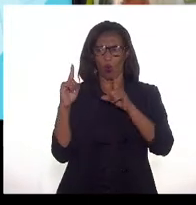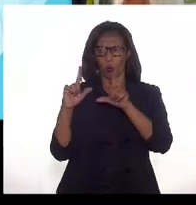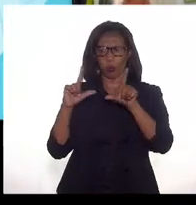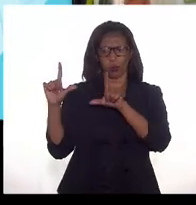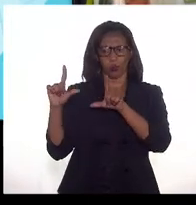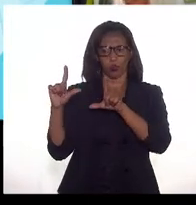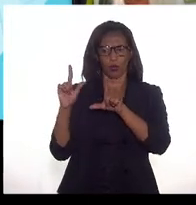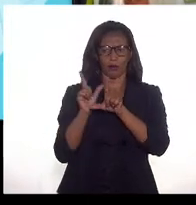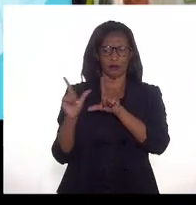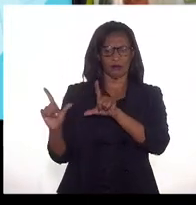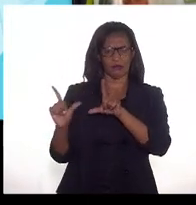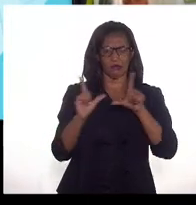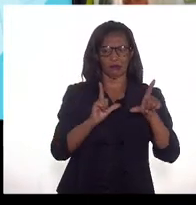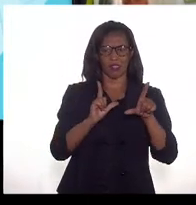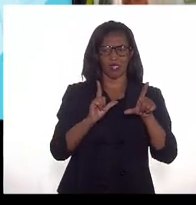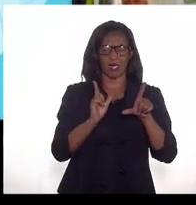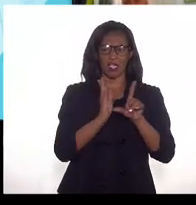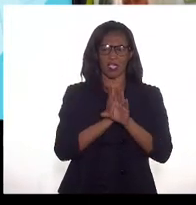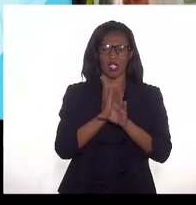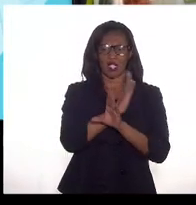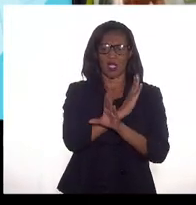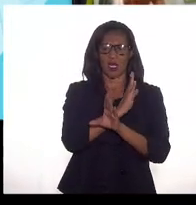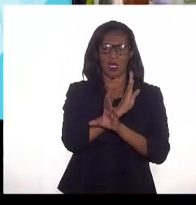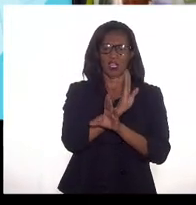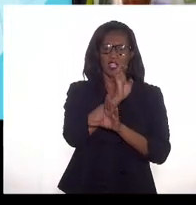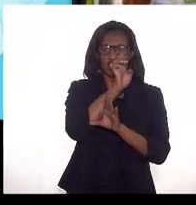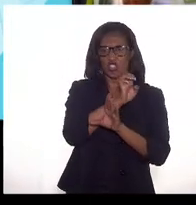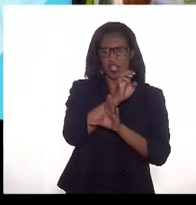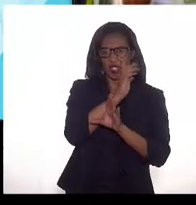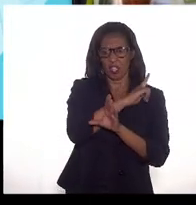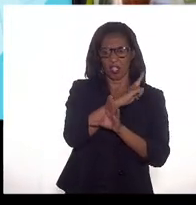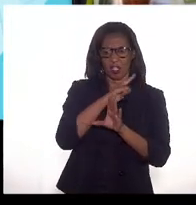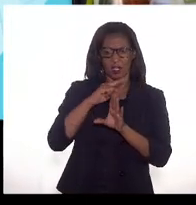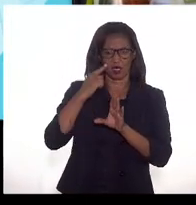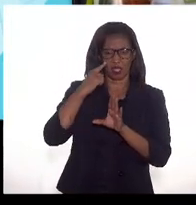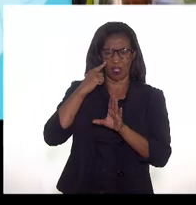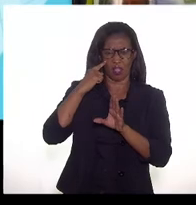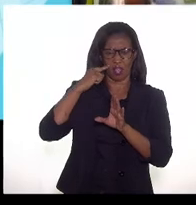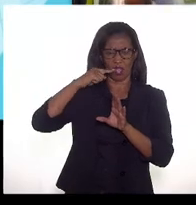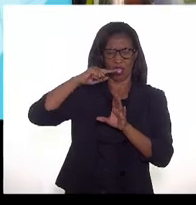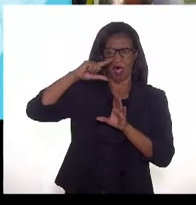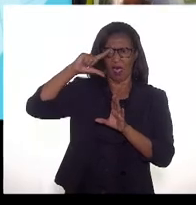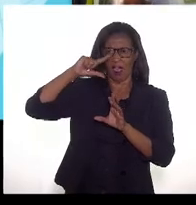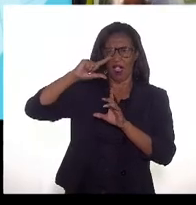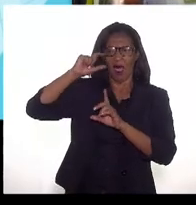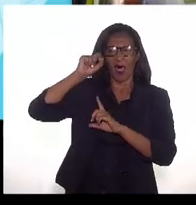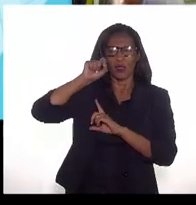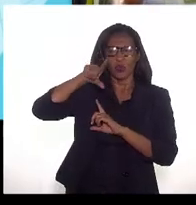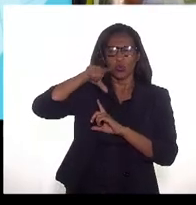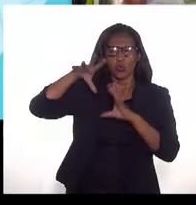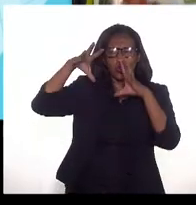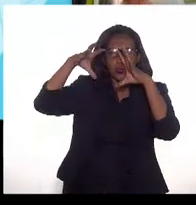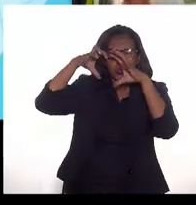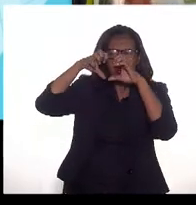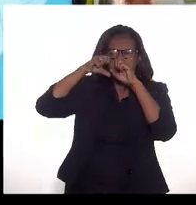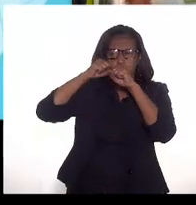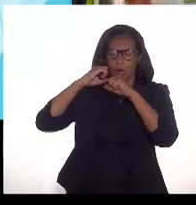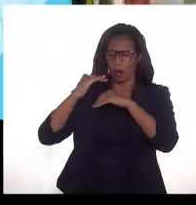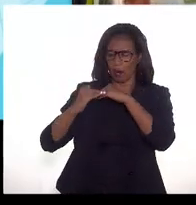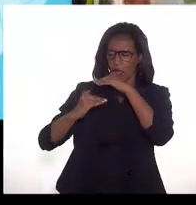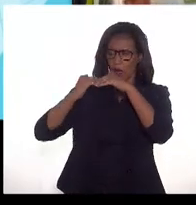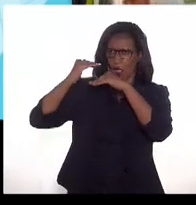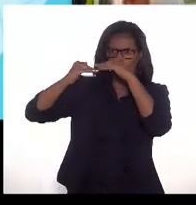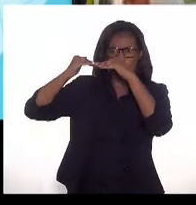slide, porque ele está mostrando nessas barras, azul escuro, a evolução da produção do